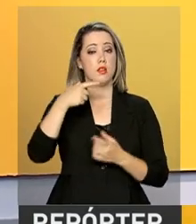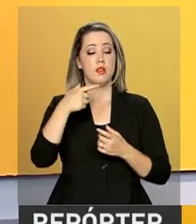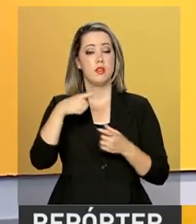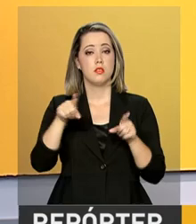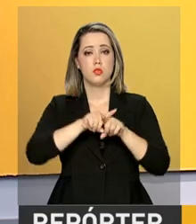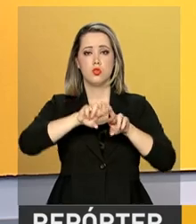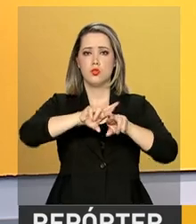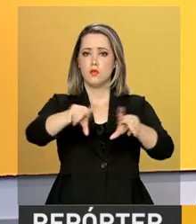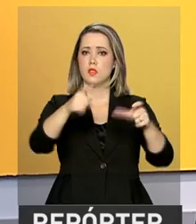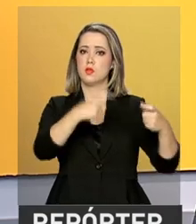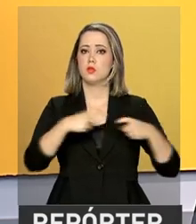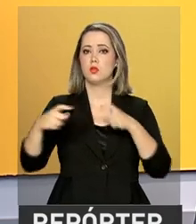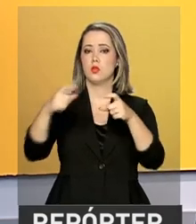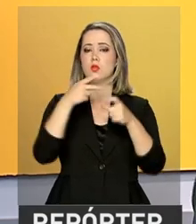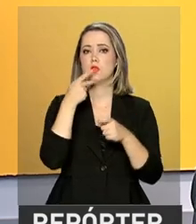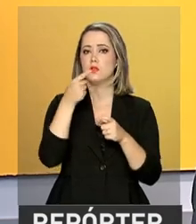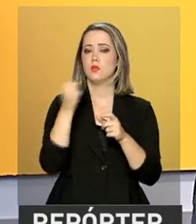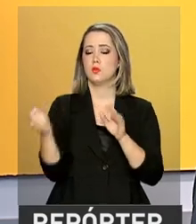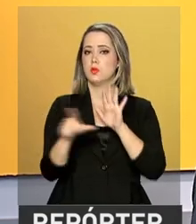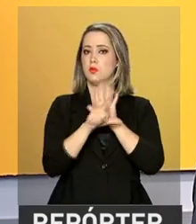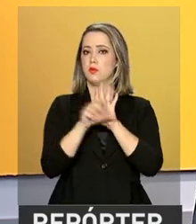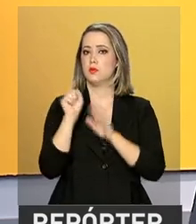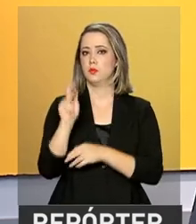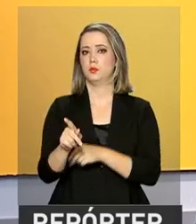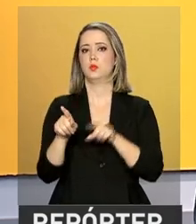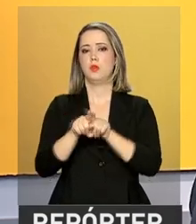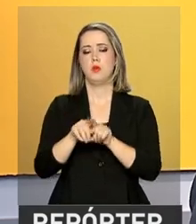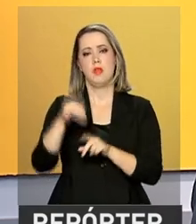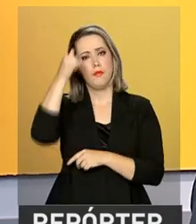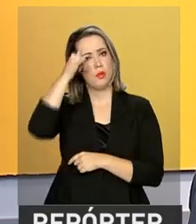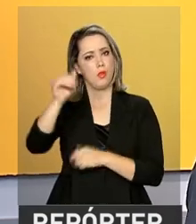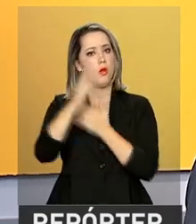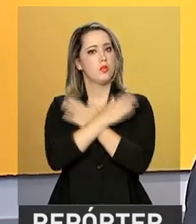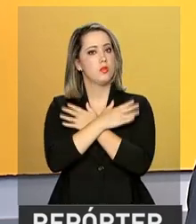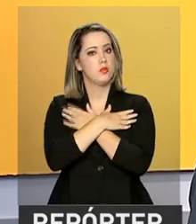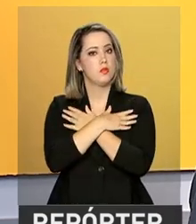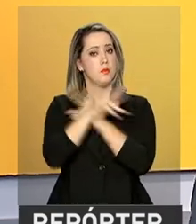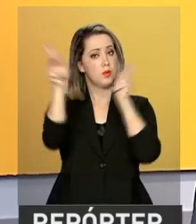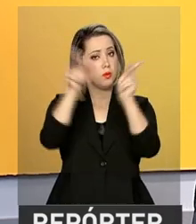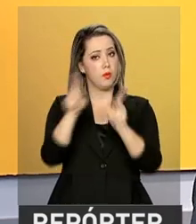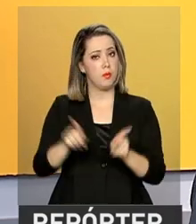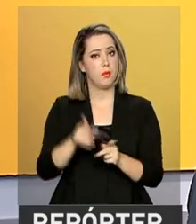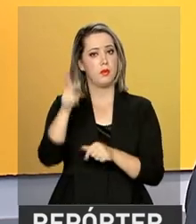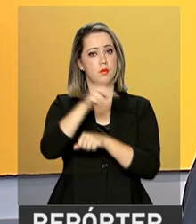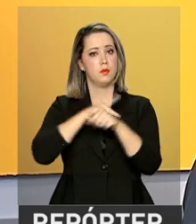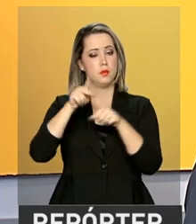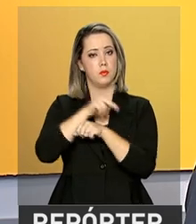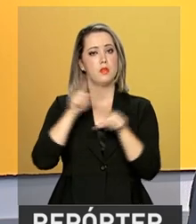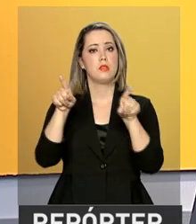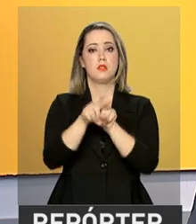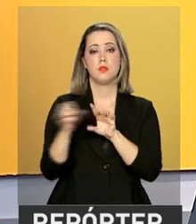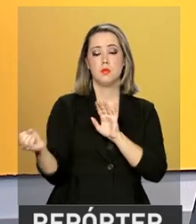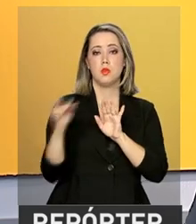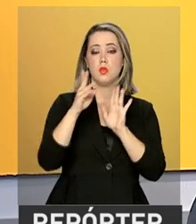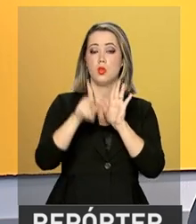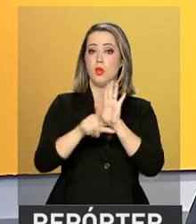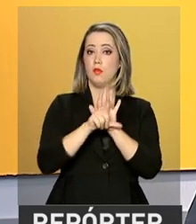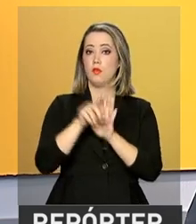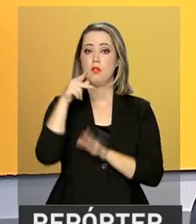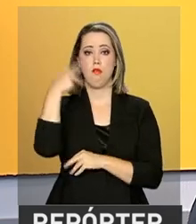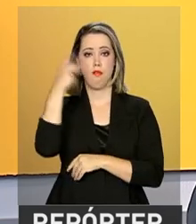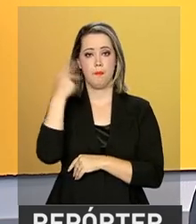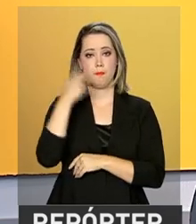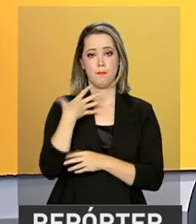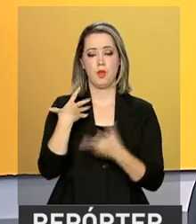reforma da Previdência, combate ao desemprego e pacificação nacional, além da reforma política. Nós separamos um